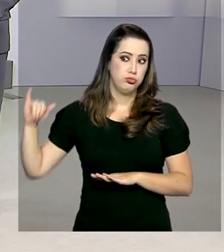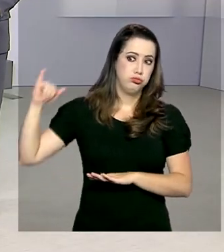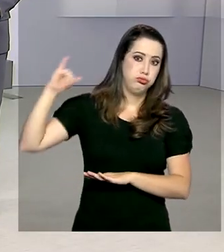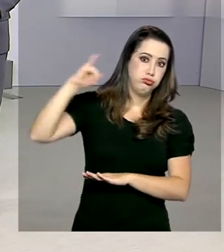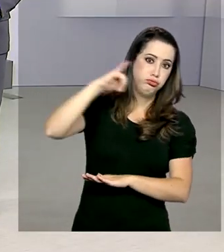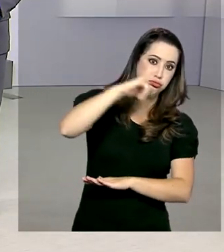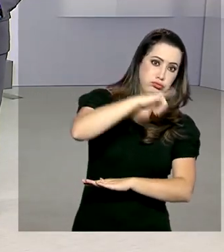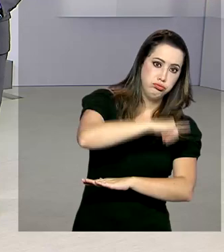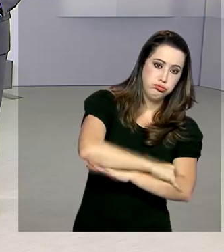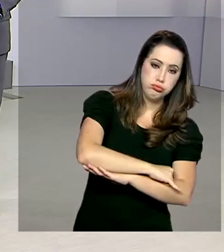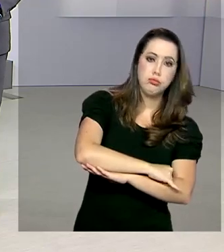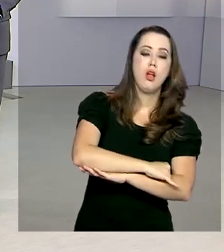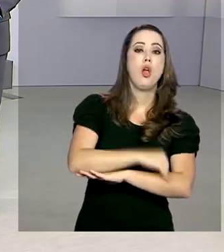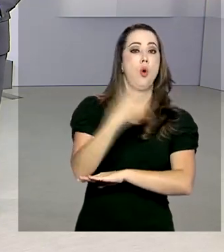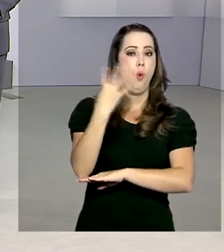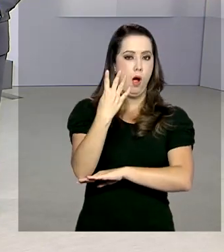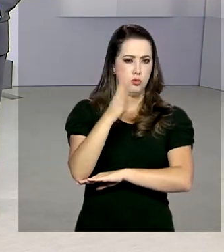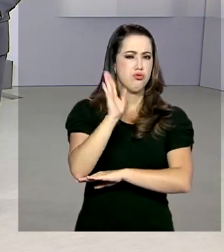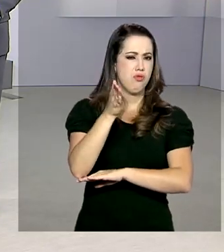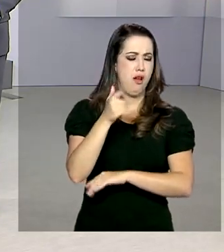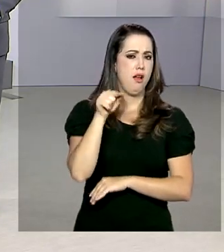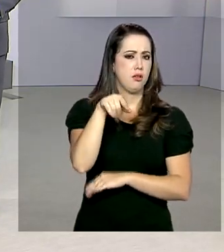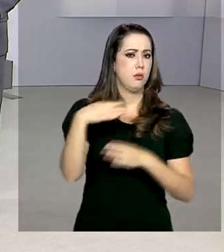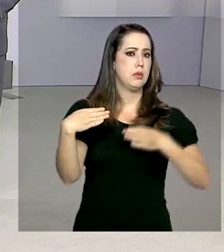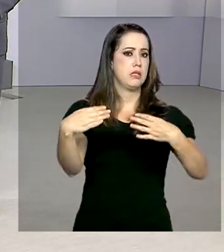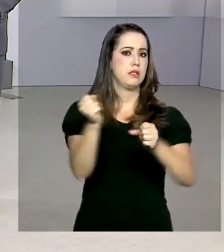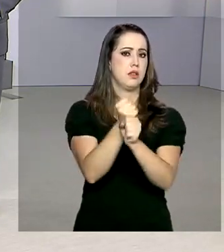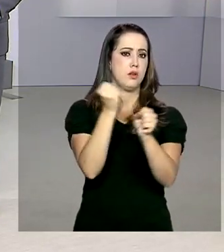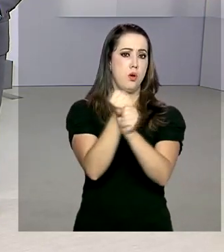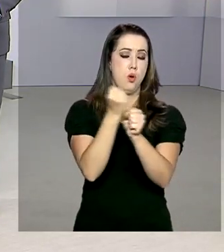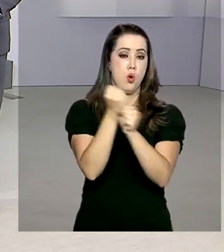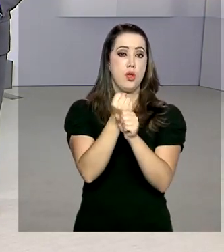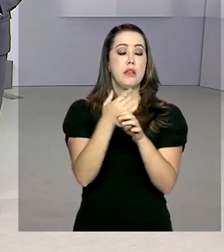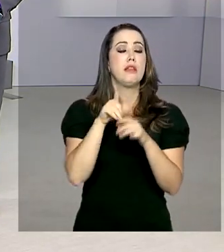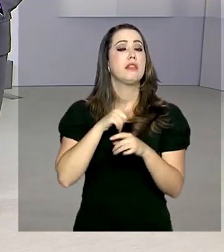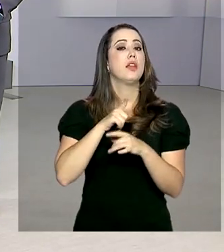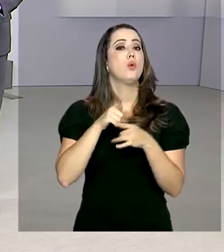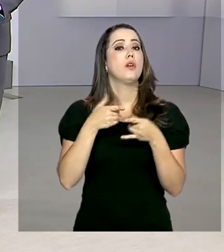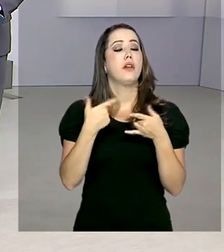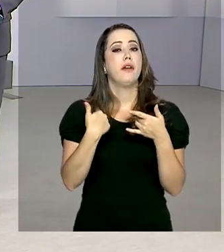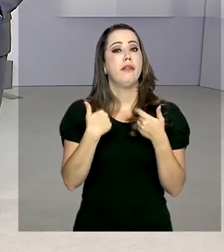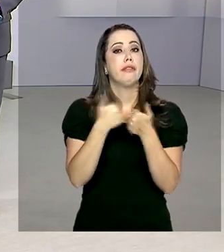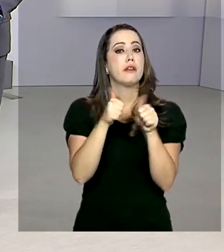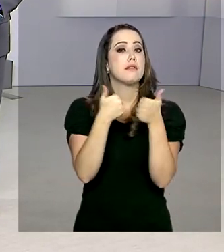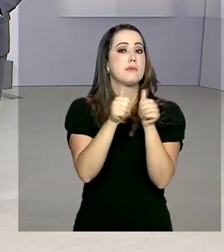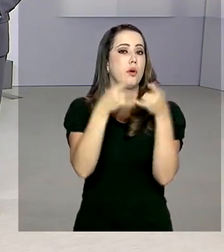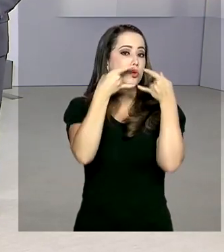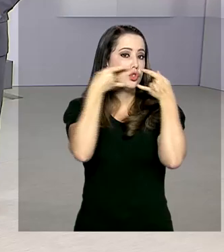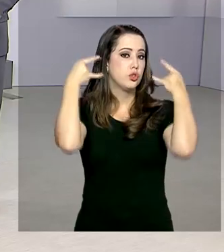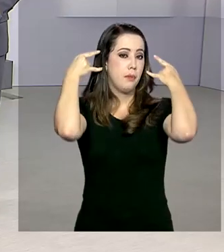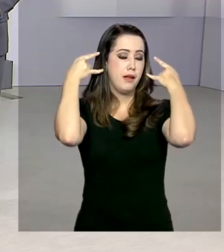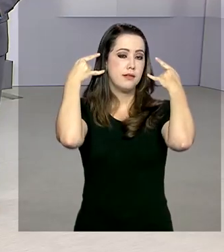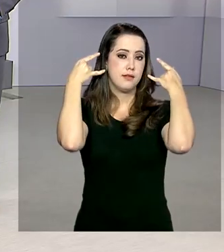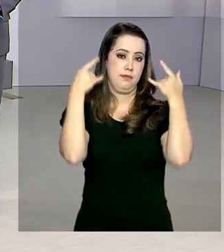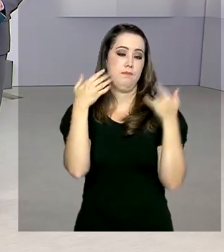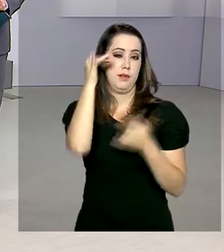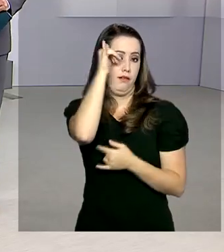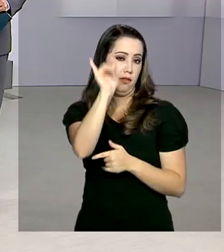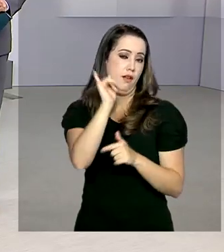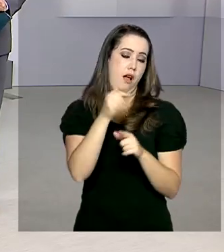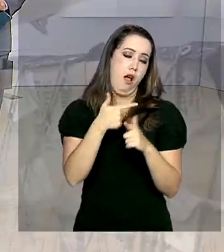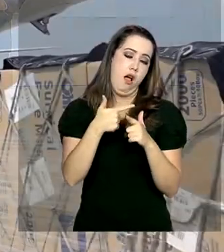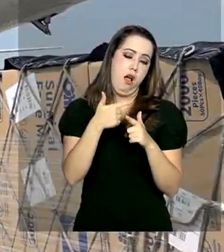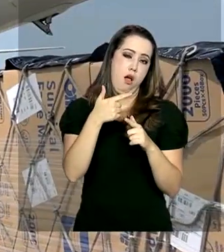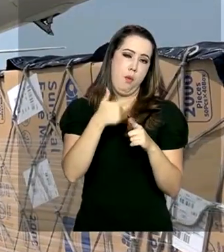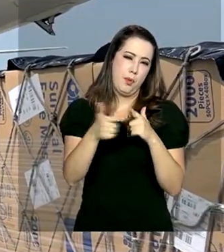fretado pelo Ministério da Infraestrutura, com carga de máscaras destinadas aos estados para enfrentamento à Covid-19. O